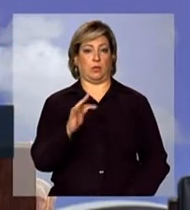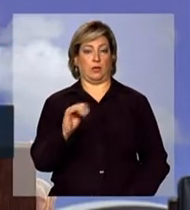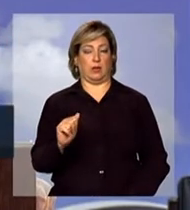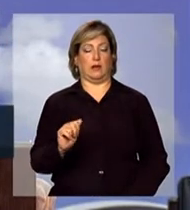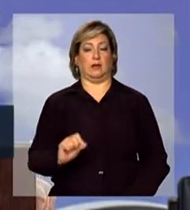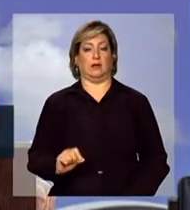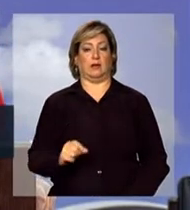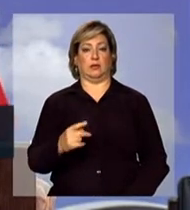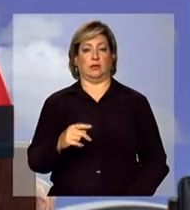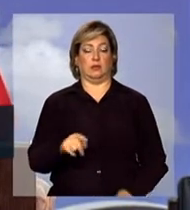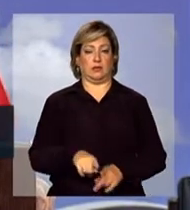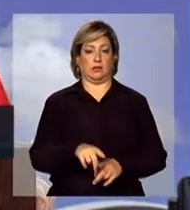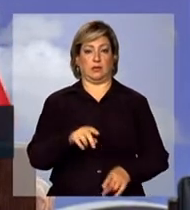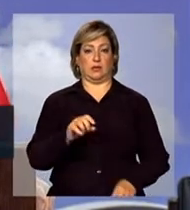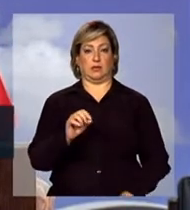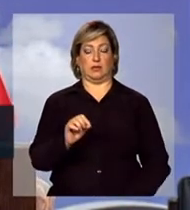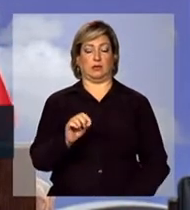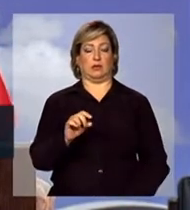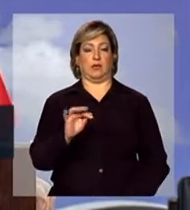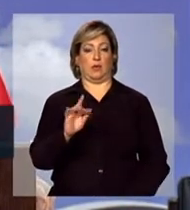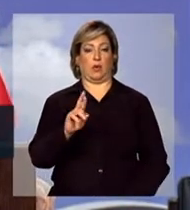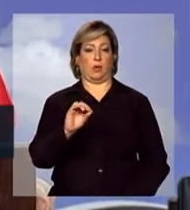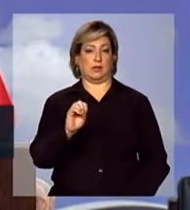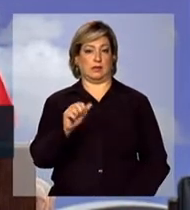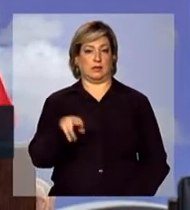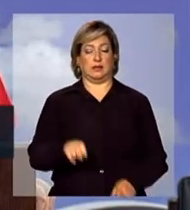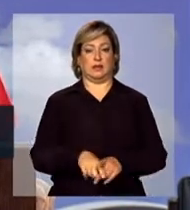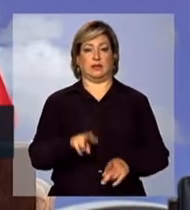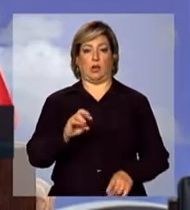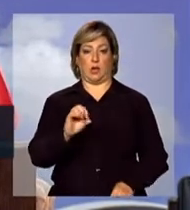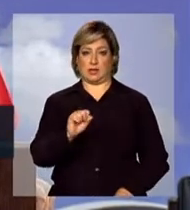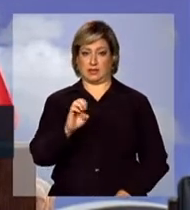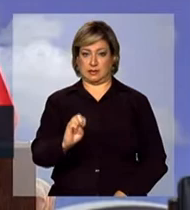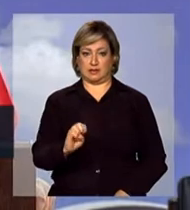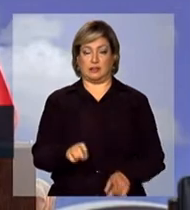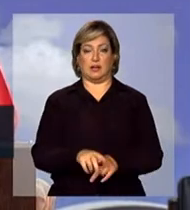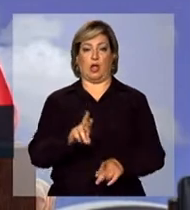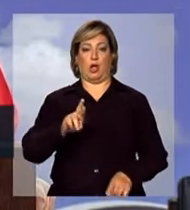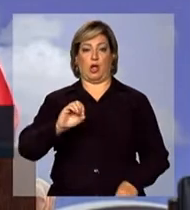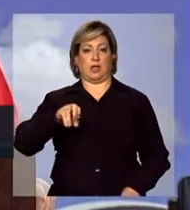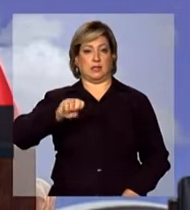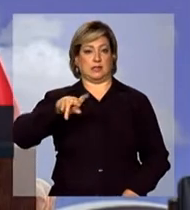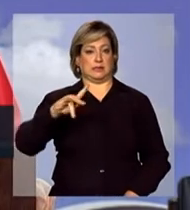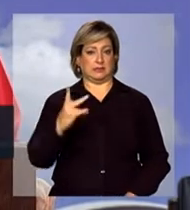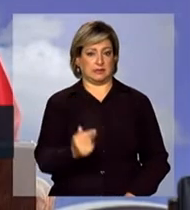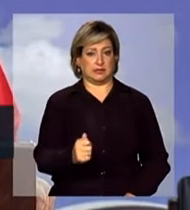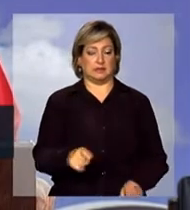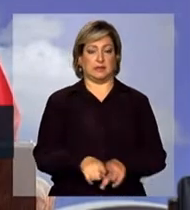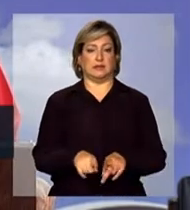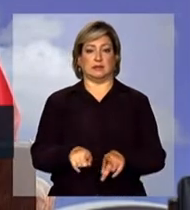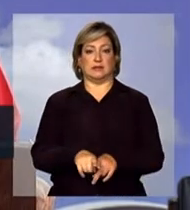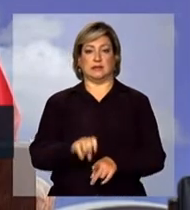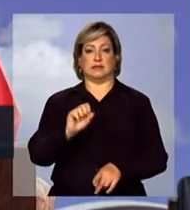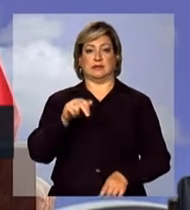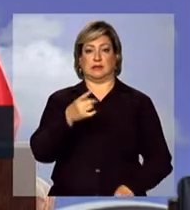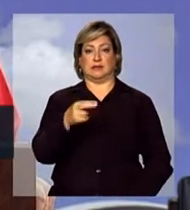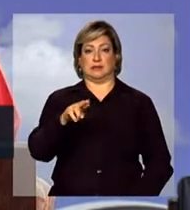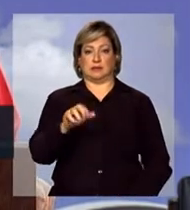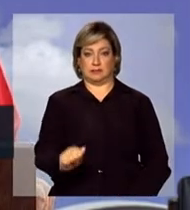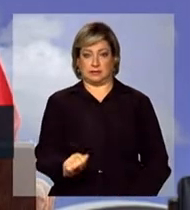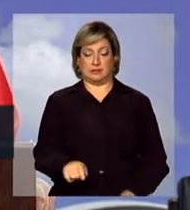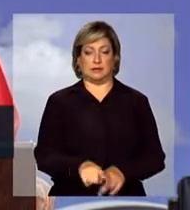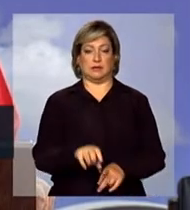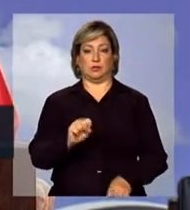Sua Flor, Rosane Ferreira, Rose de Freitas, Rosinha da Defal, Sandra Rosado,